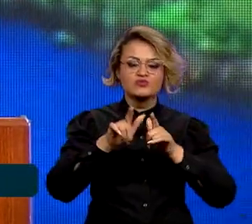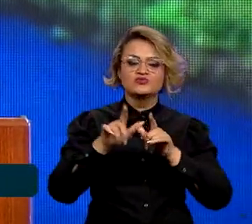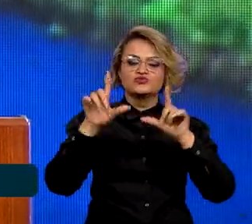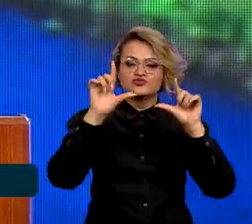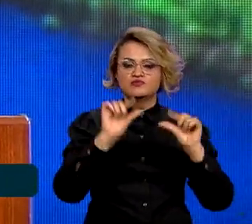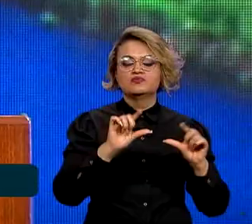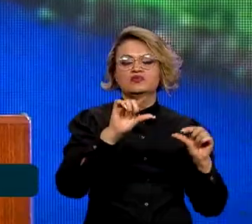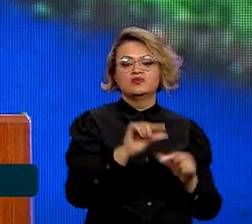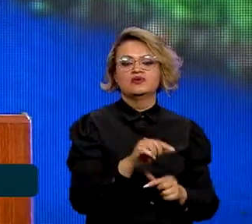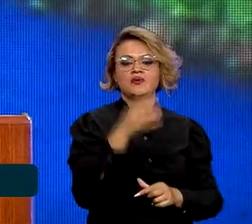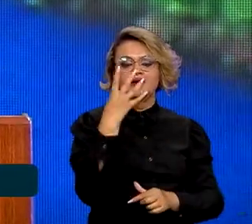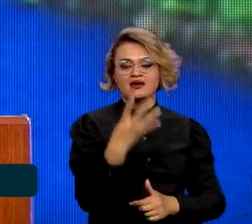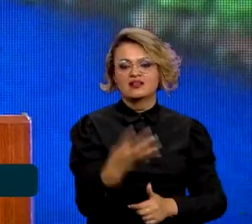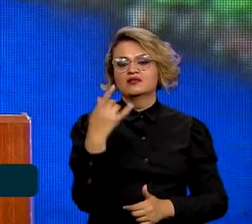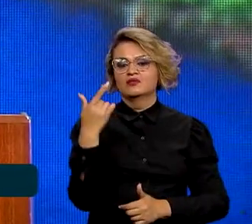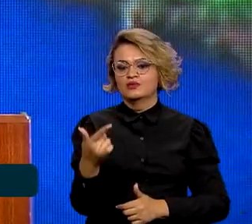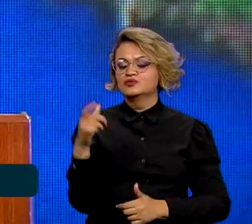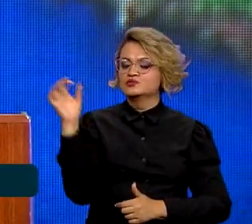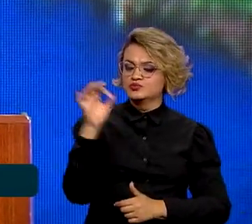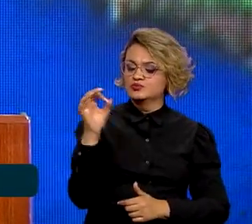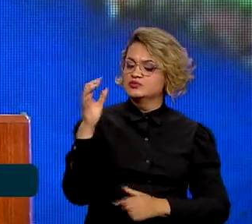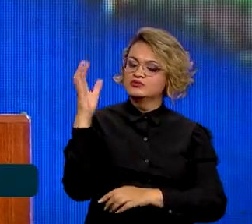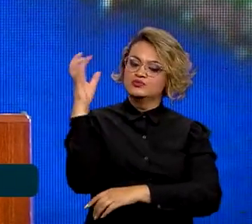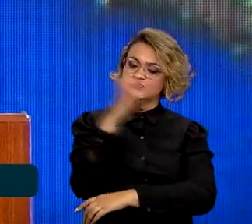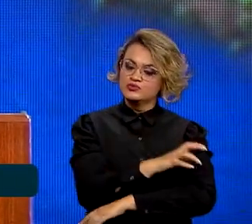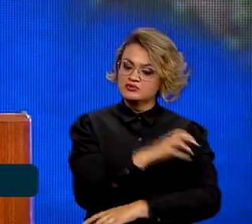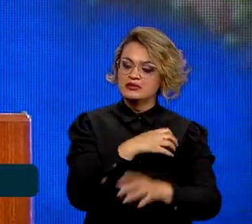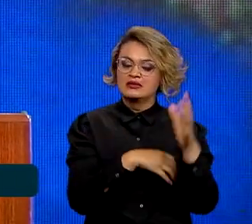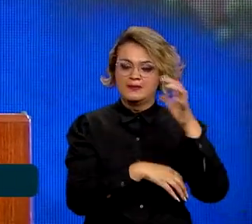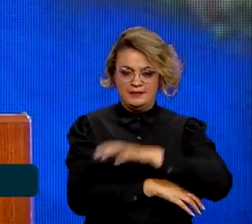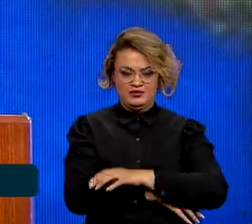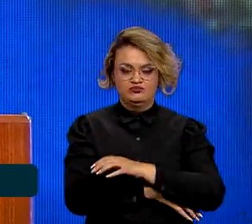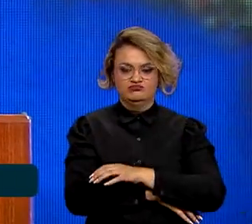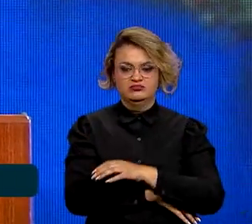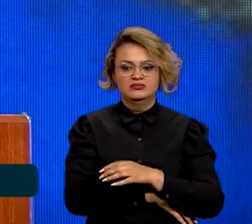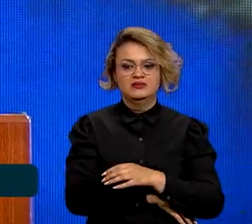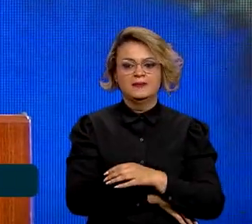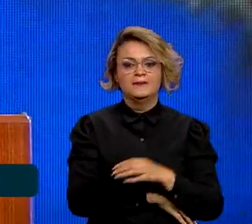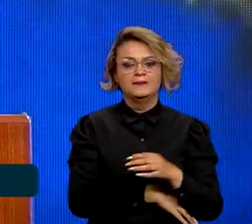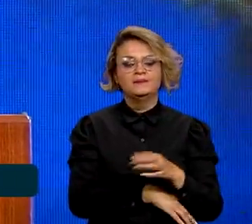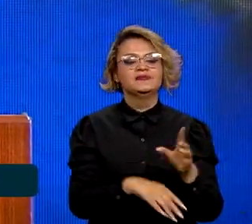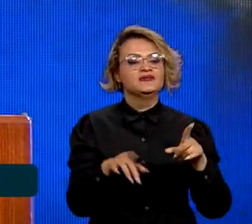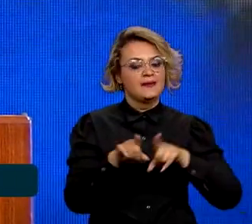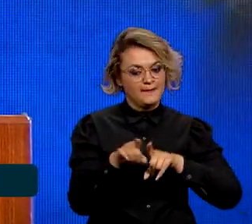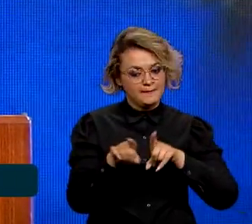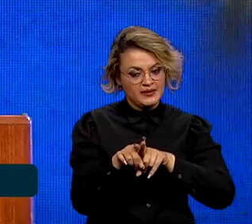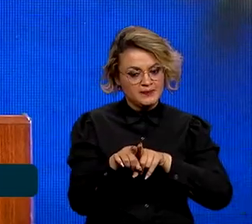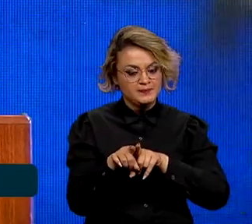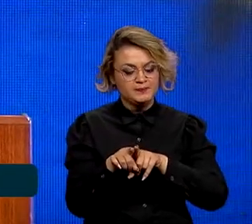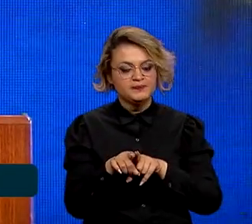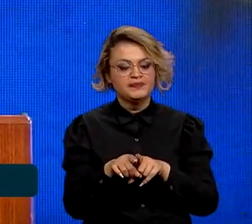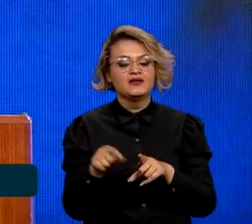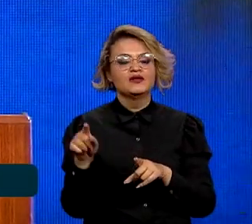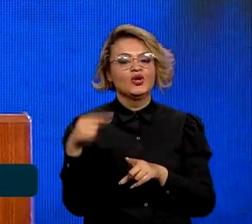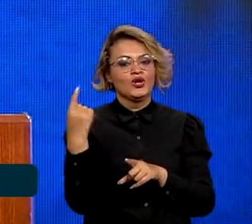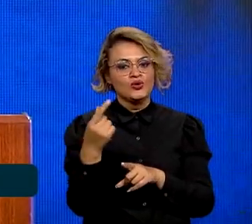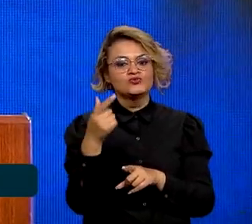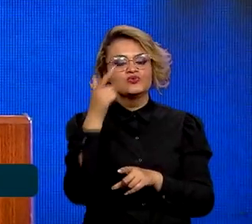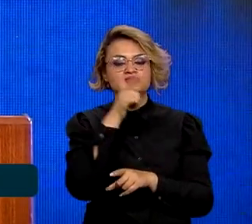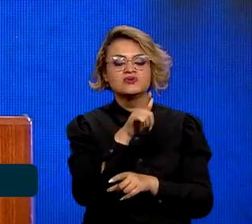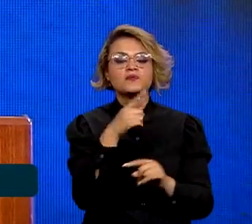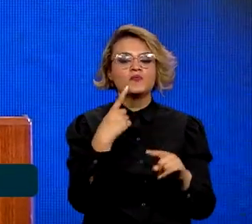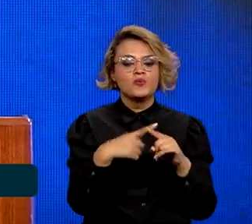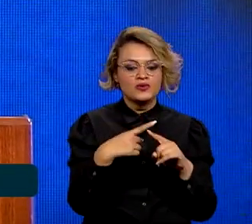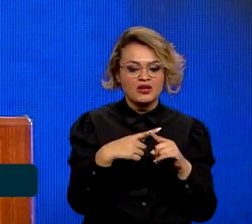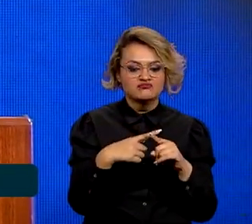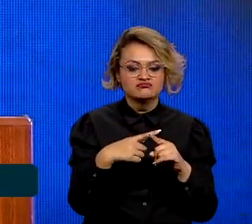redução de 42% do desmatamento e também nós conseguimos isso